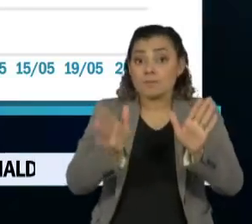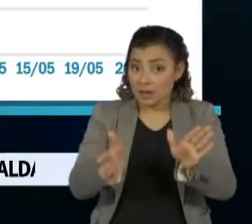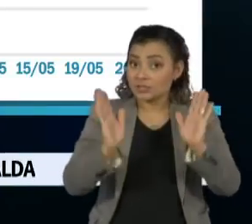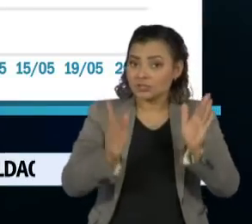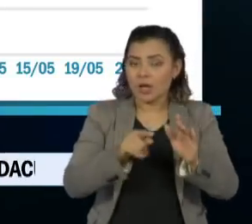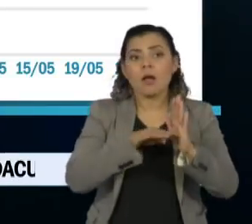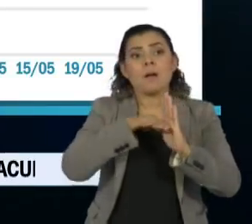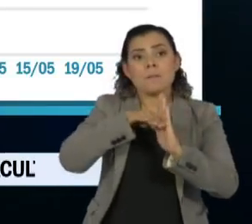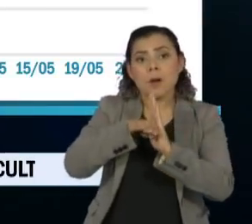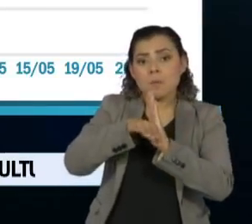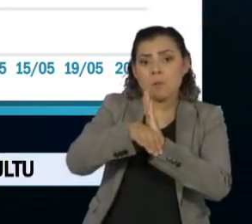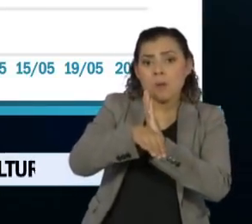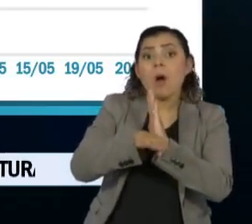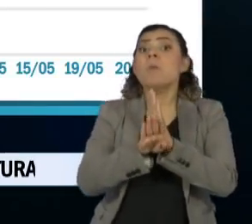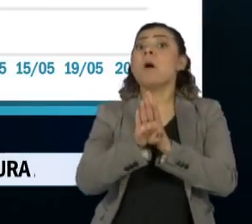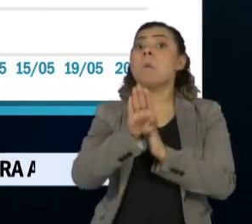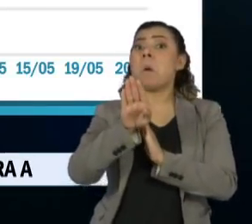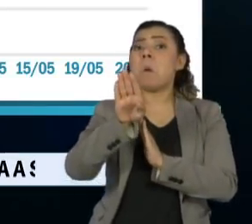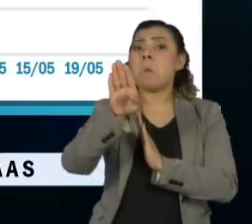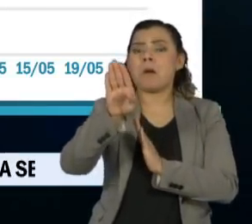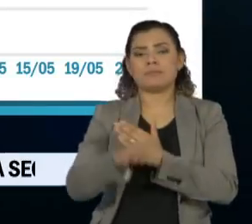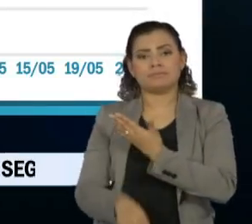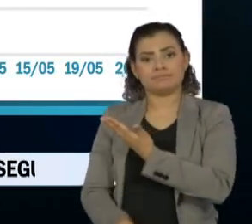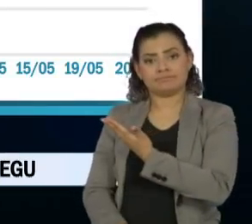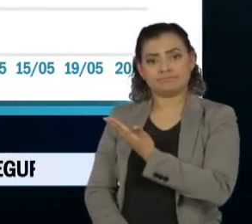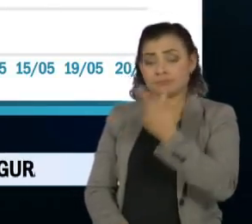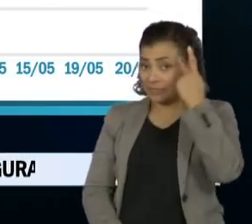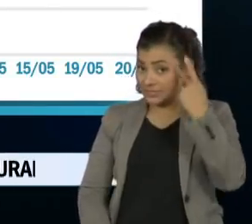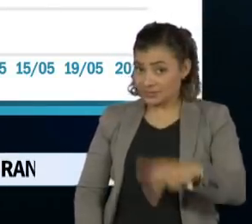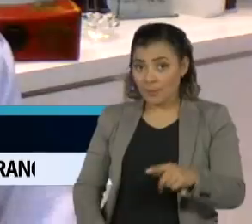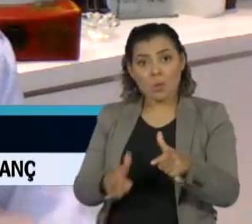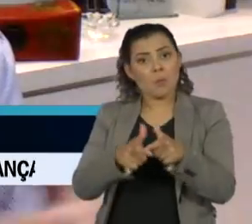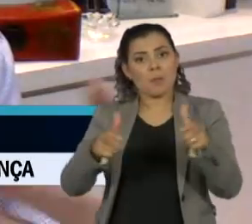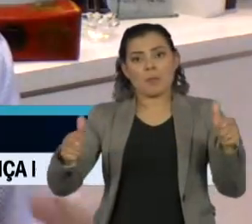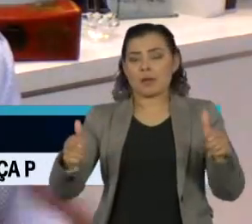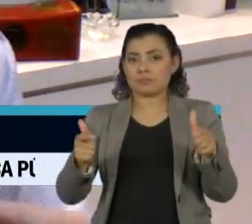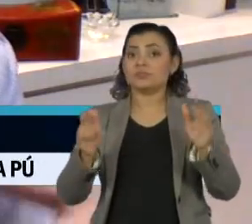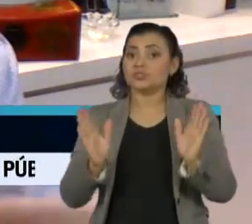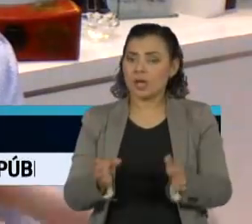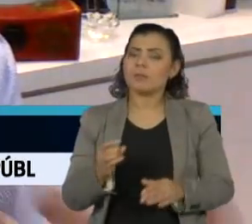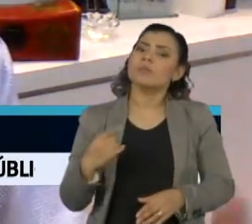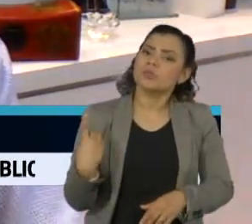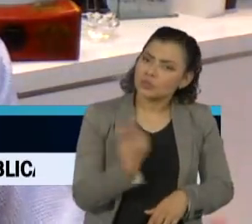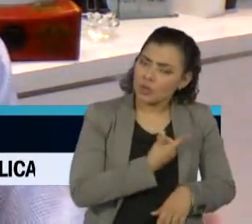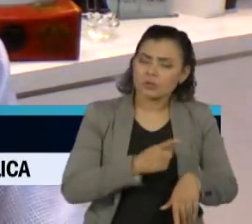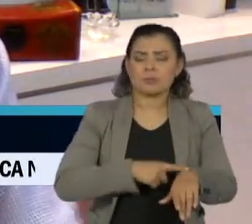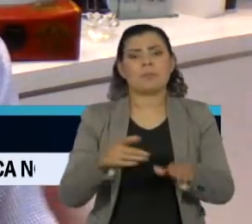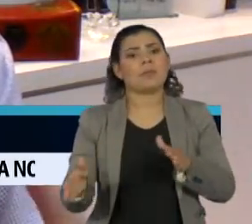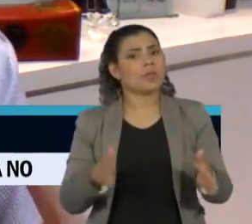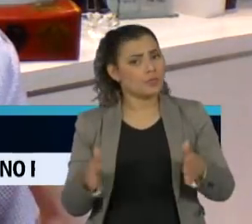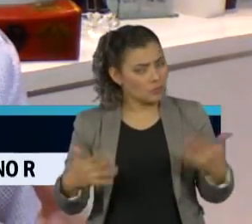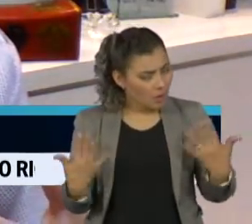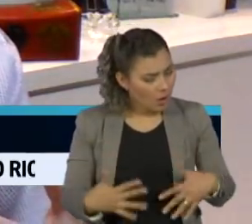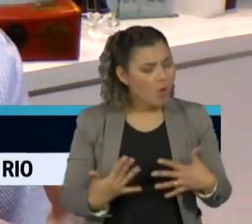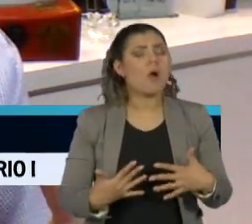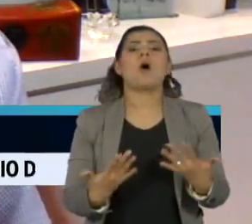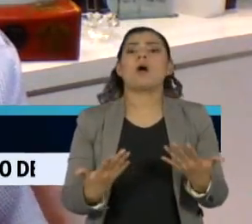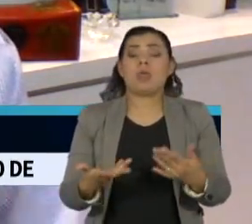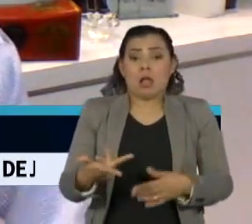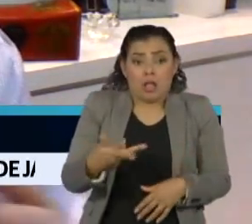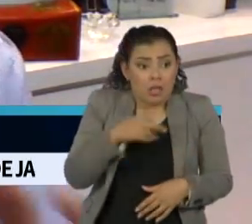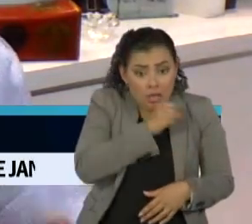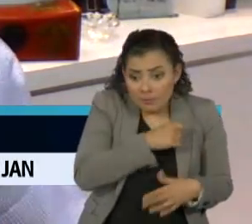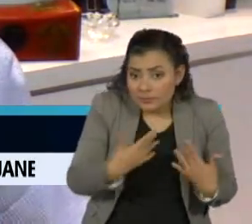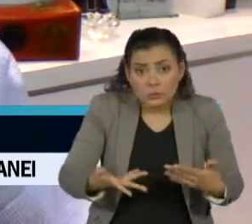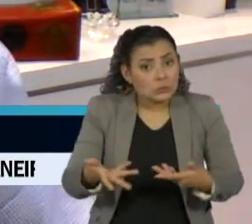a curva que registra o número de casos em São Paulo não para de subir. Nós estamos em franca atividade de velocidade